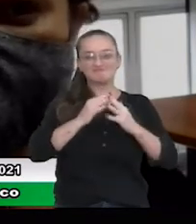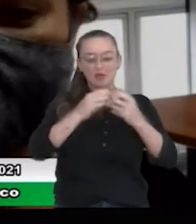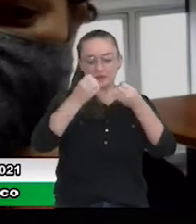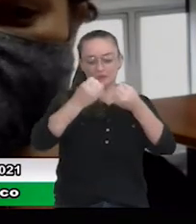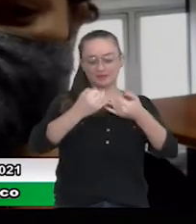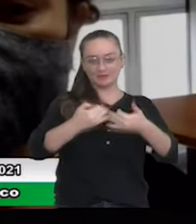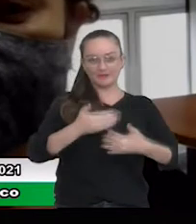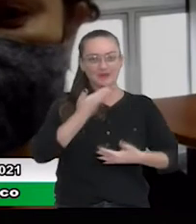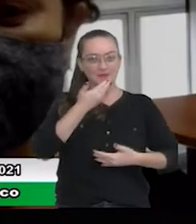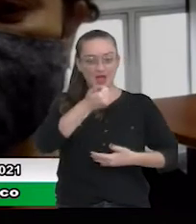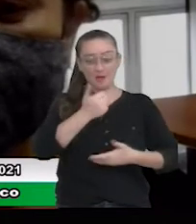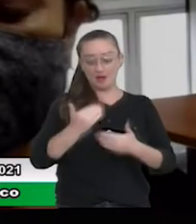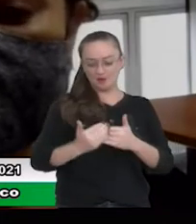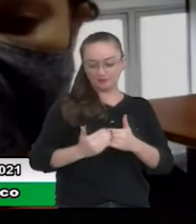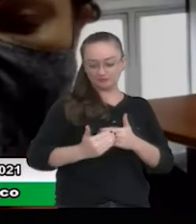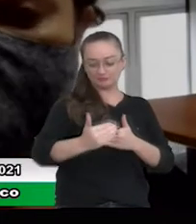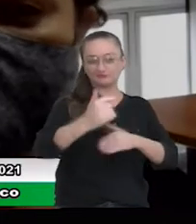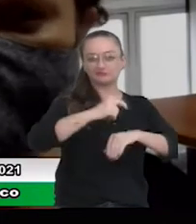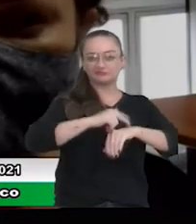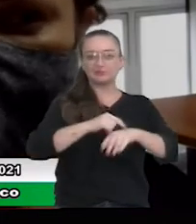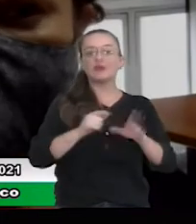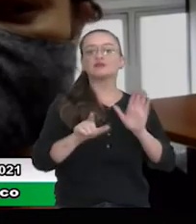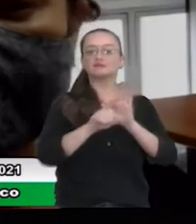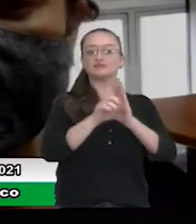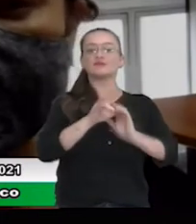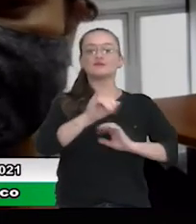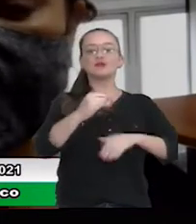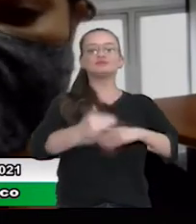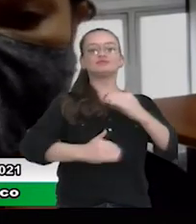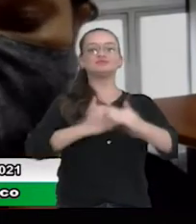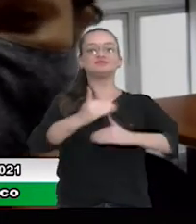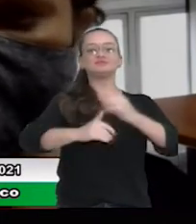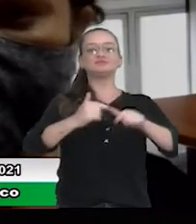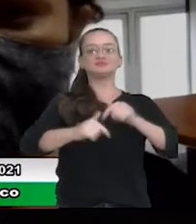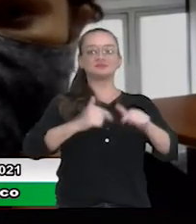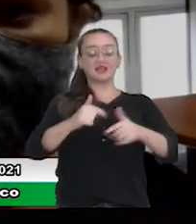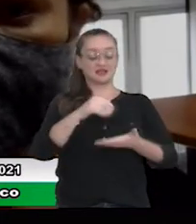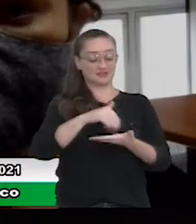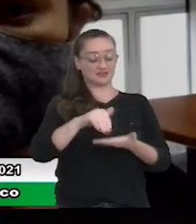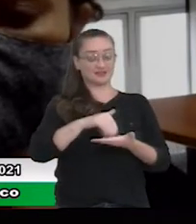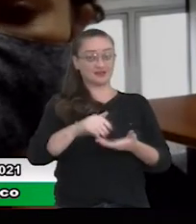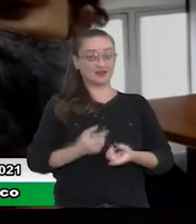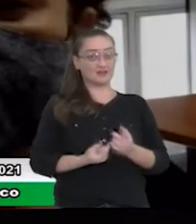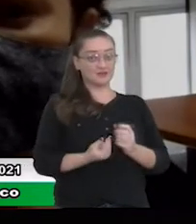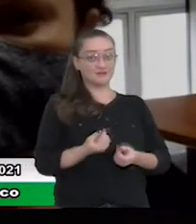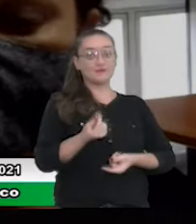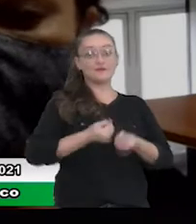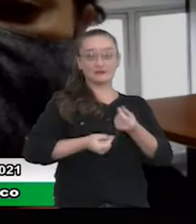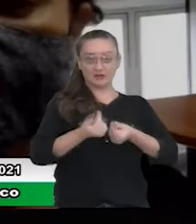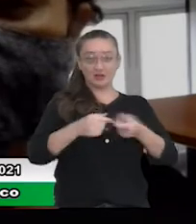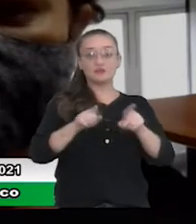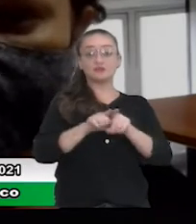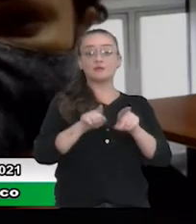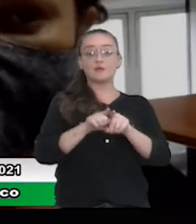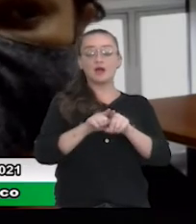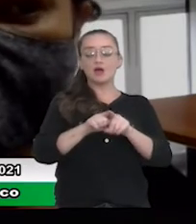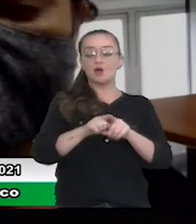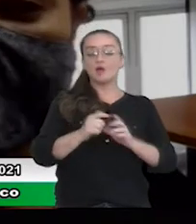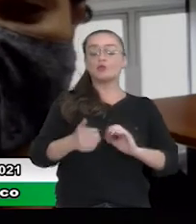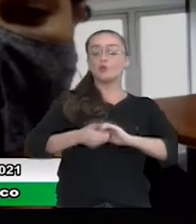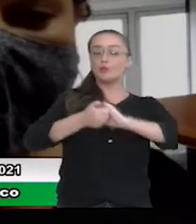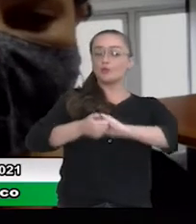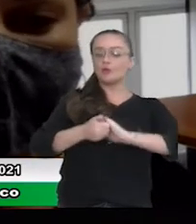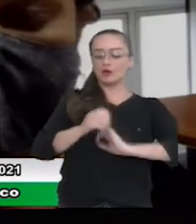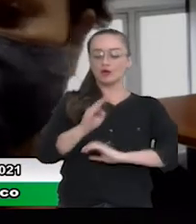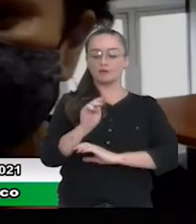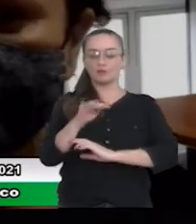longo dessa legislatura, eu acho que nós vamos desenvolver nesse trabalho, a Secretaria de Finanças, eu também saldo o Bruno, meu novo secretário,